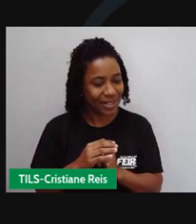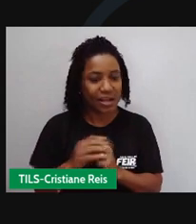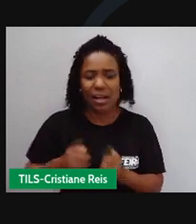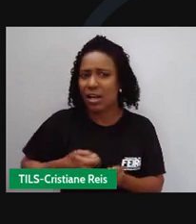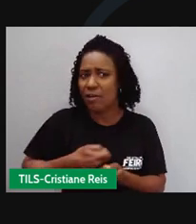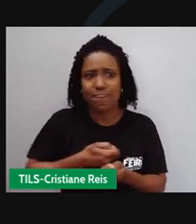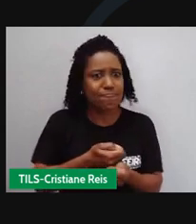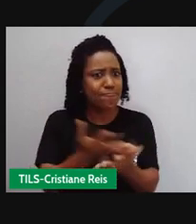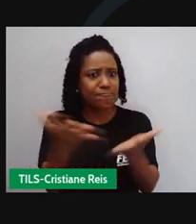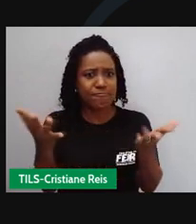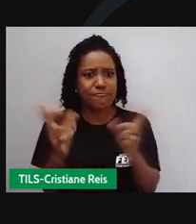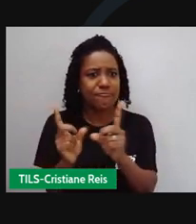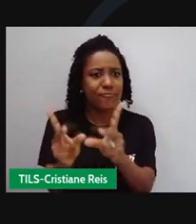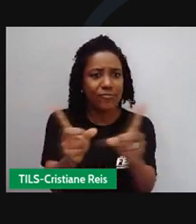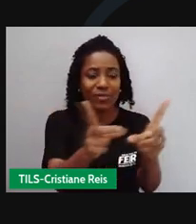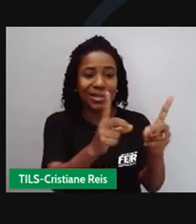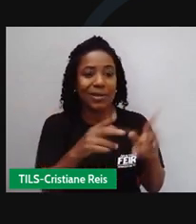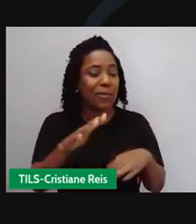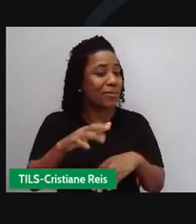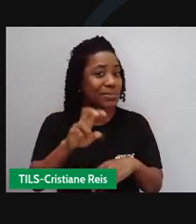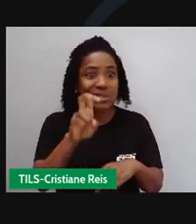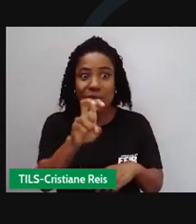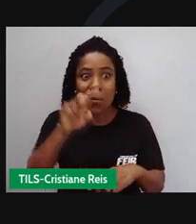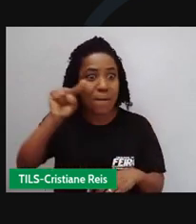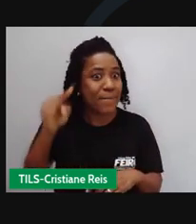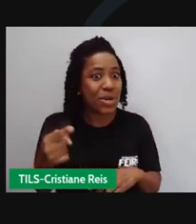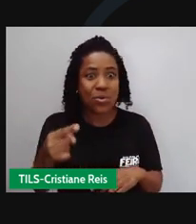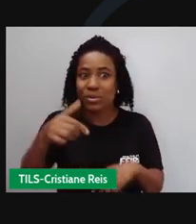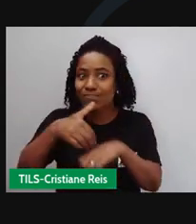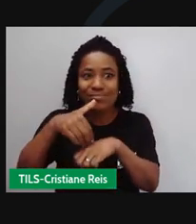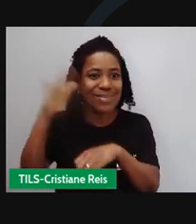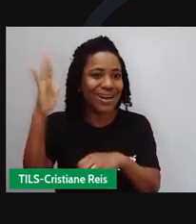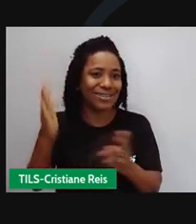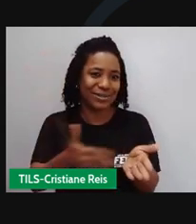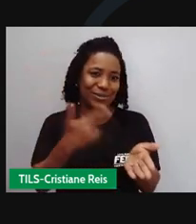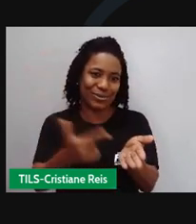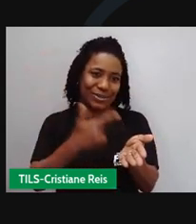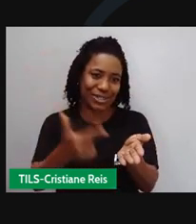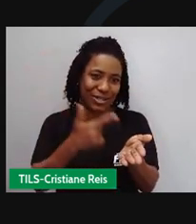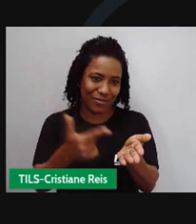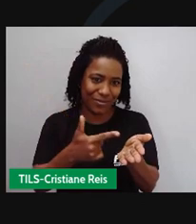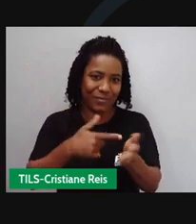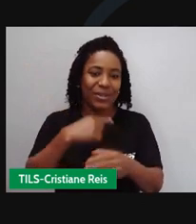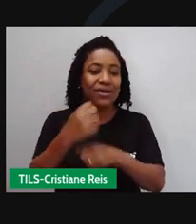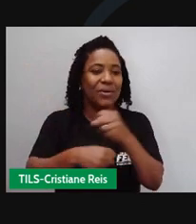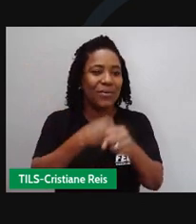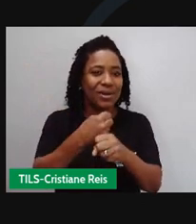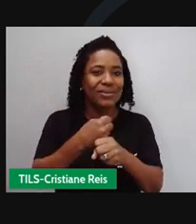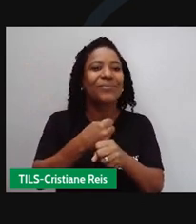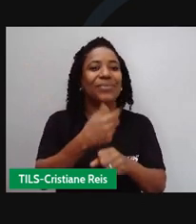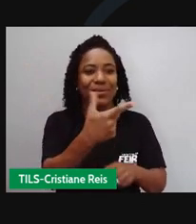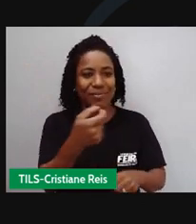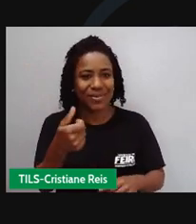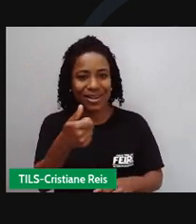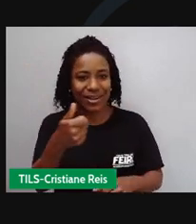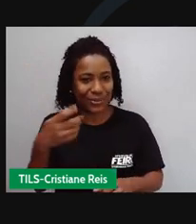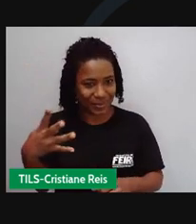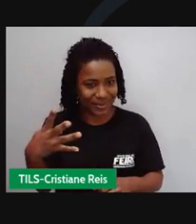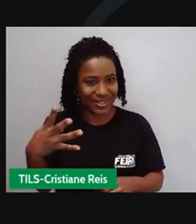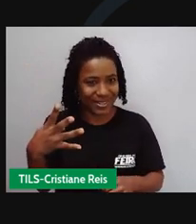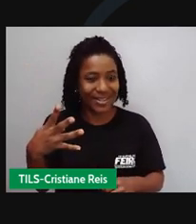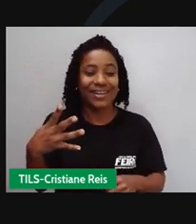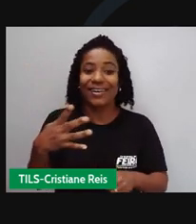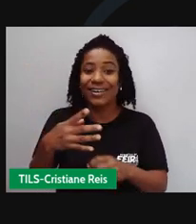de 5 milhões de exemplares de seus livros. Em 2014 Luiz foi homenageado pela escola de samba